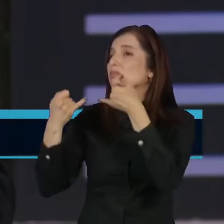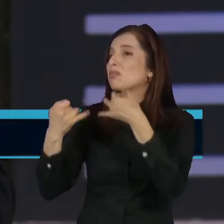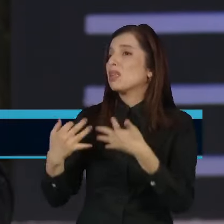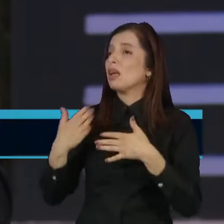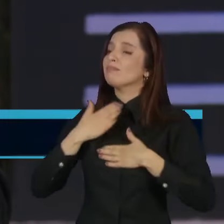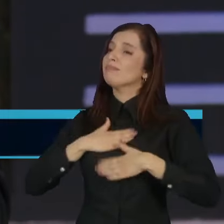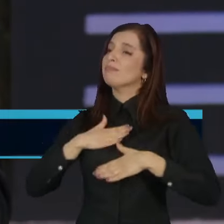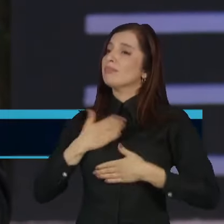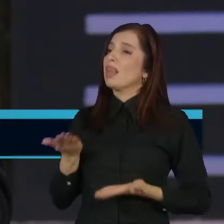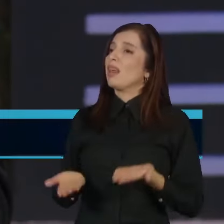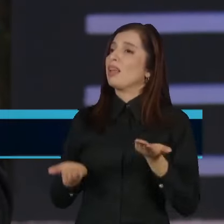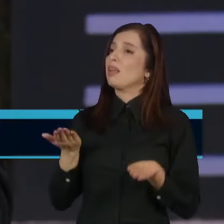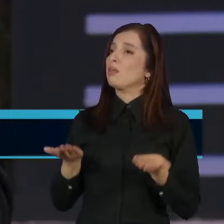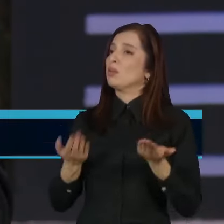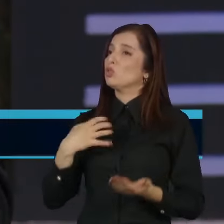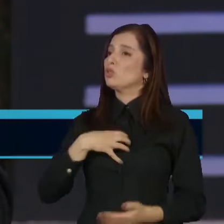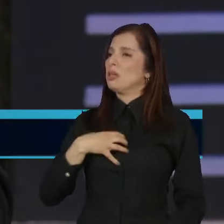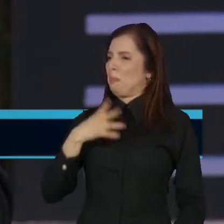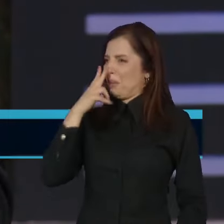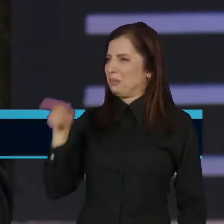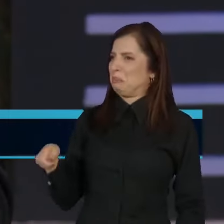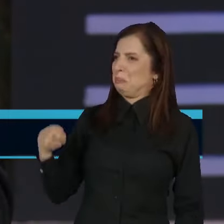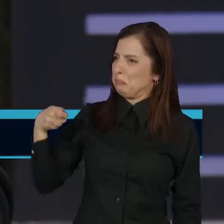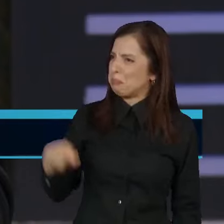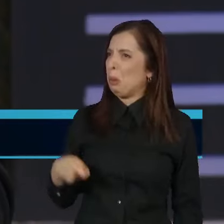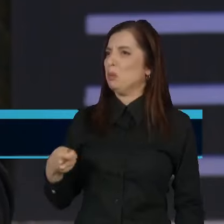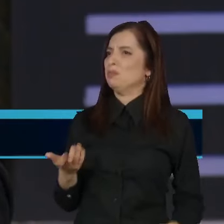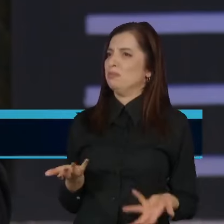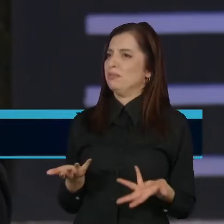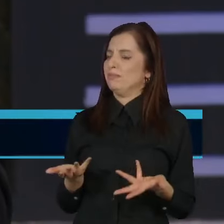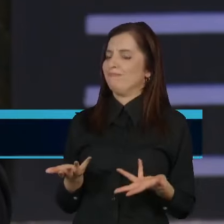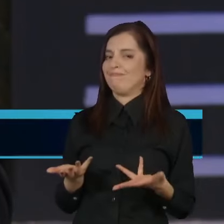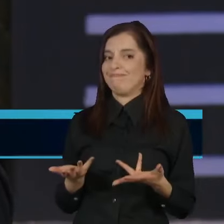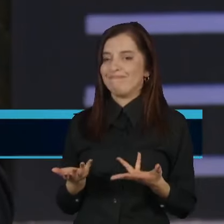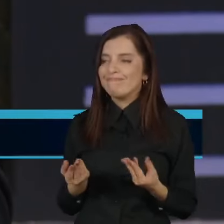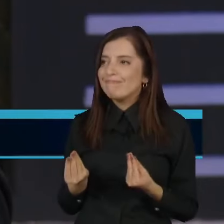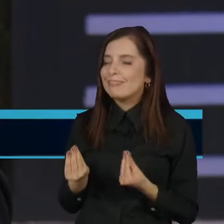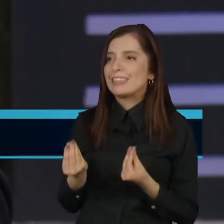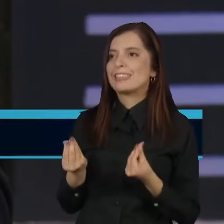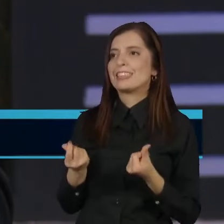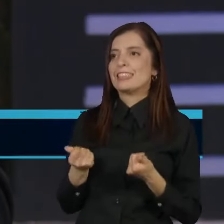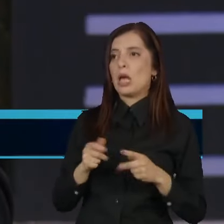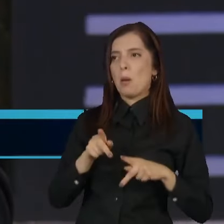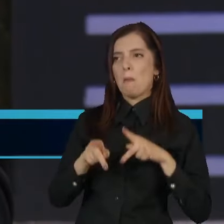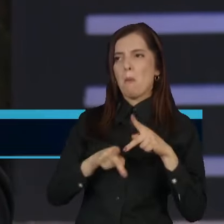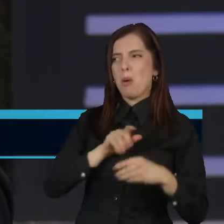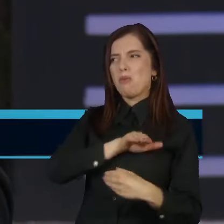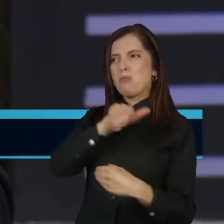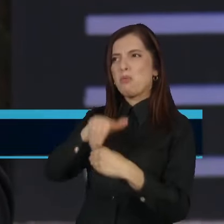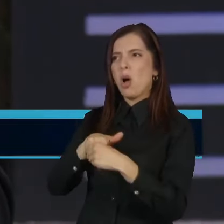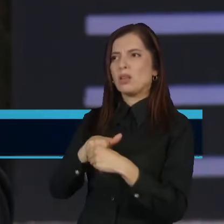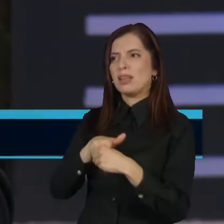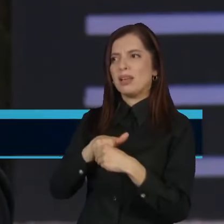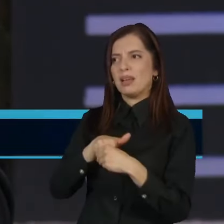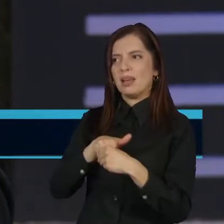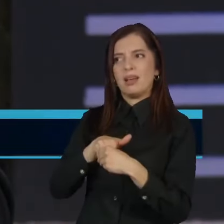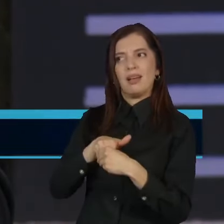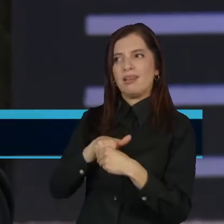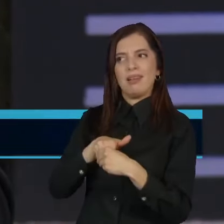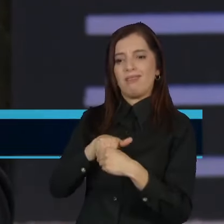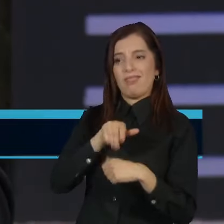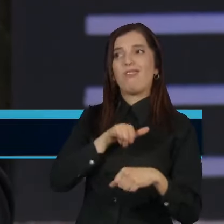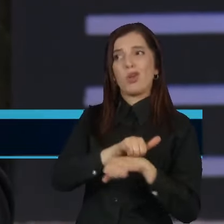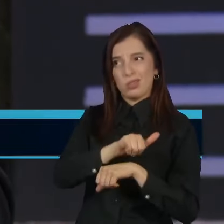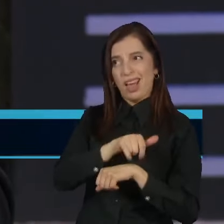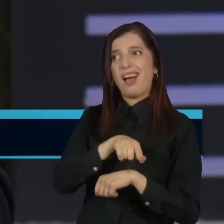ausência de eleitores vai dizer mais alto do que a disputa entre um e outro e quem perder vai sair dizendo que foi